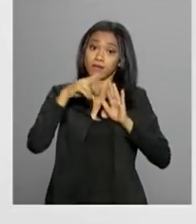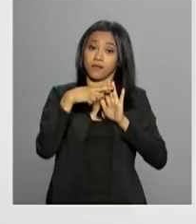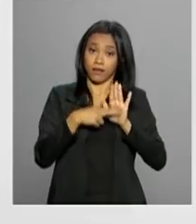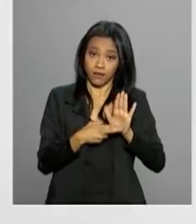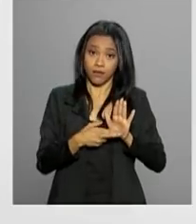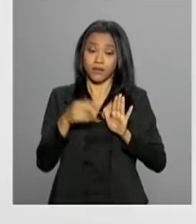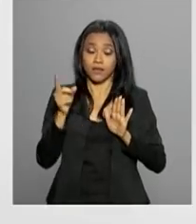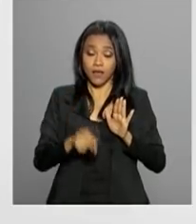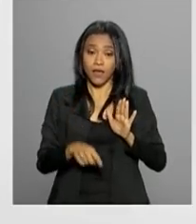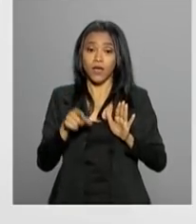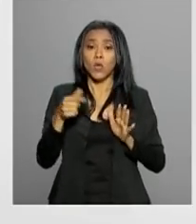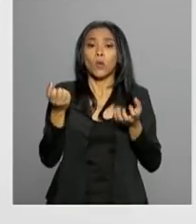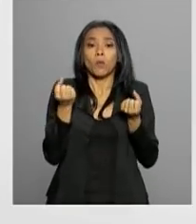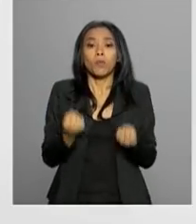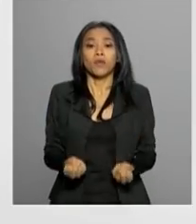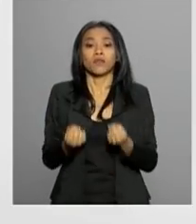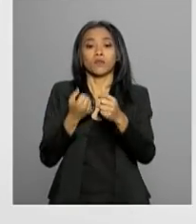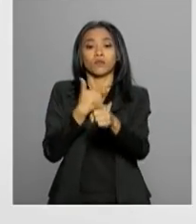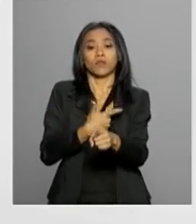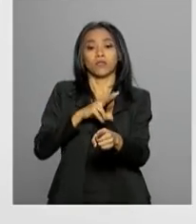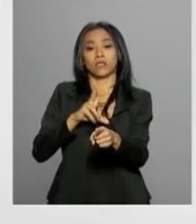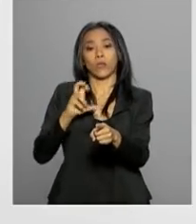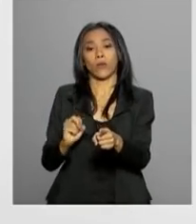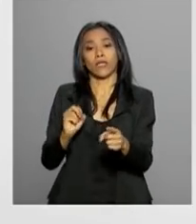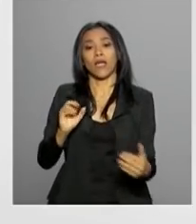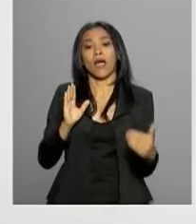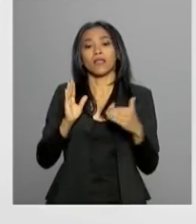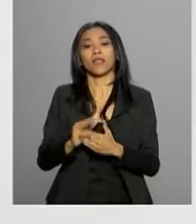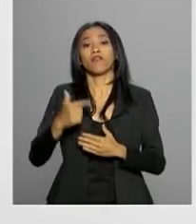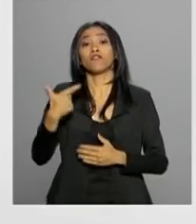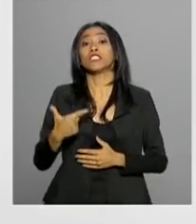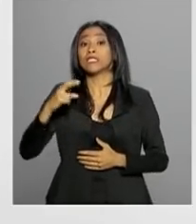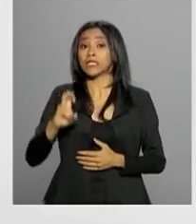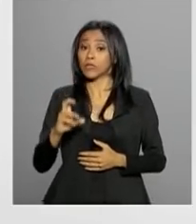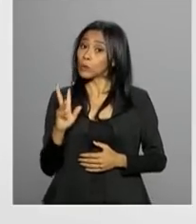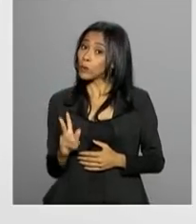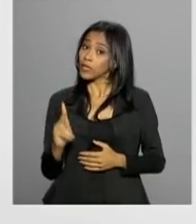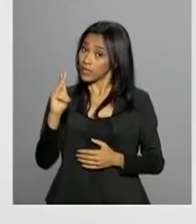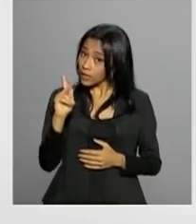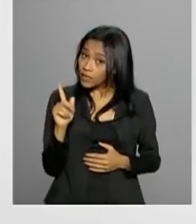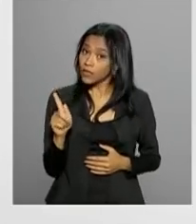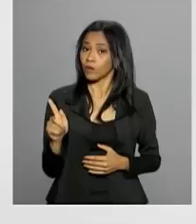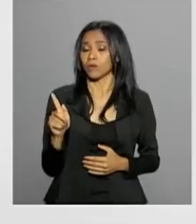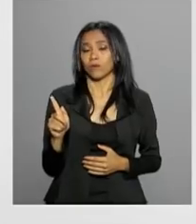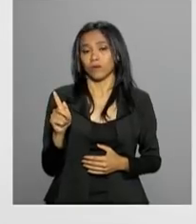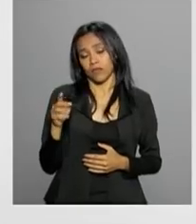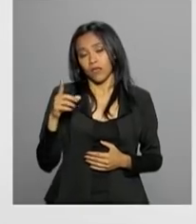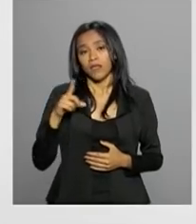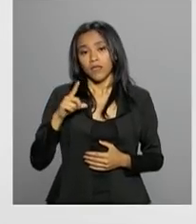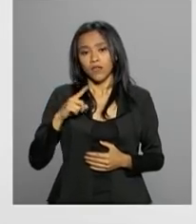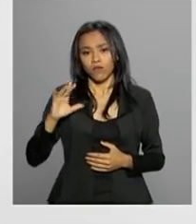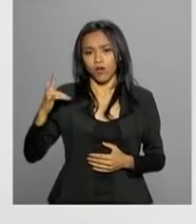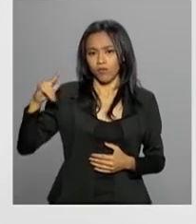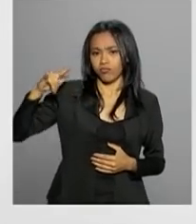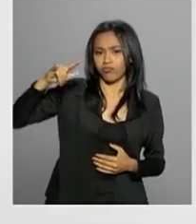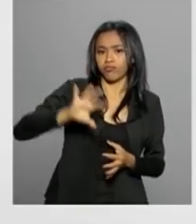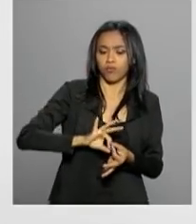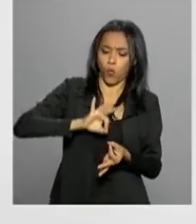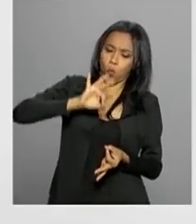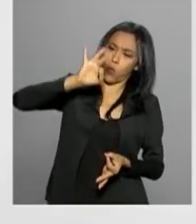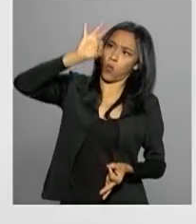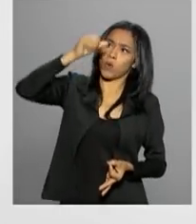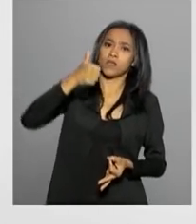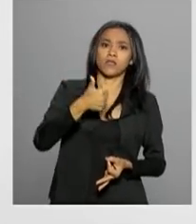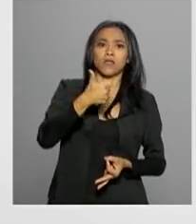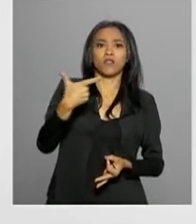equipamentos que tenham entre 250 gramas e 25 quilos, que voem até cerca de 120 metros de altura